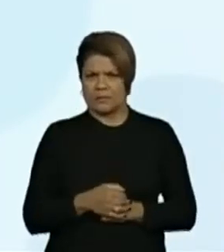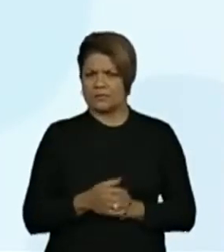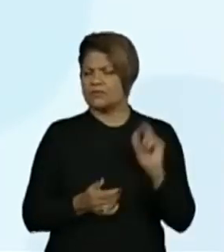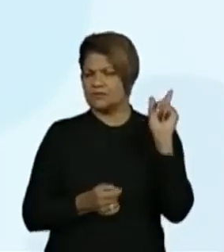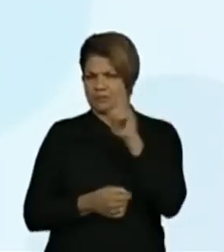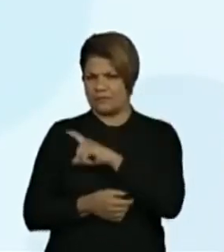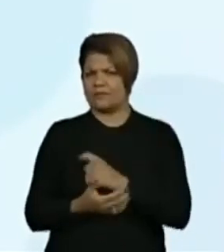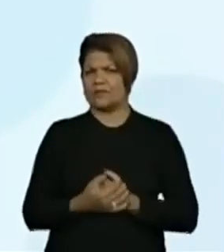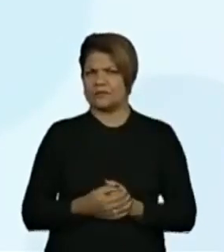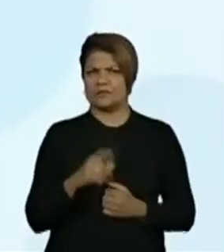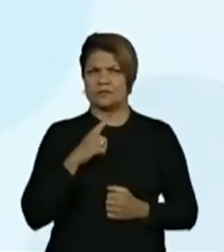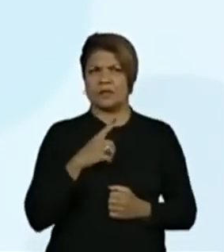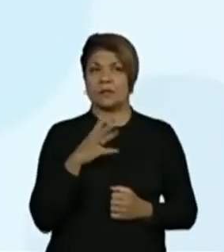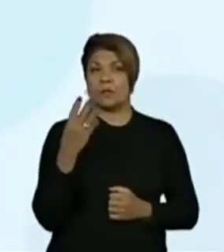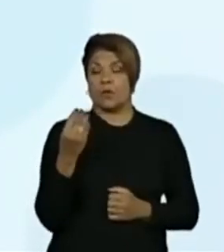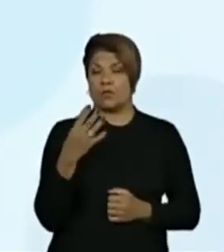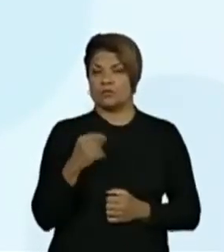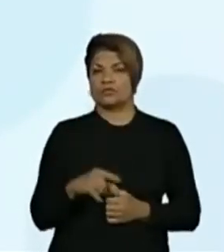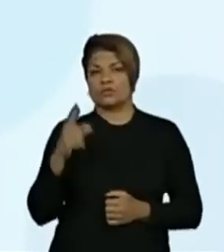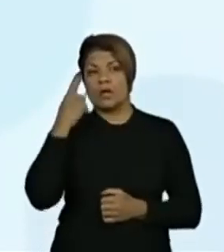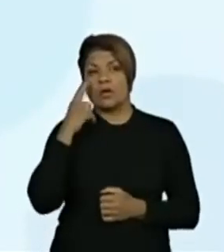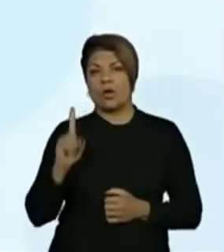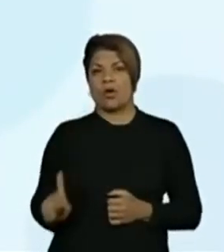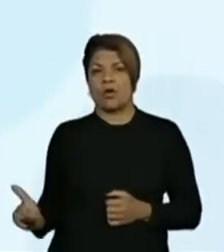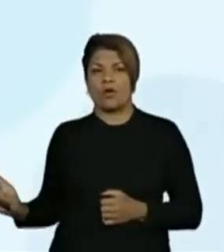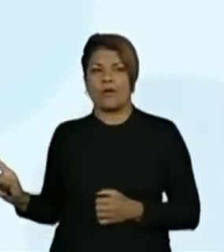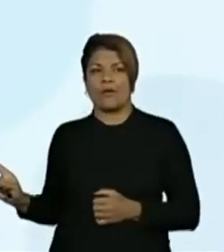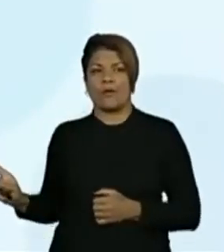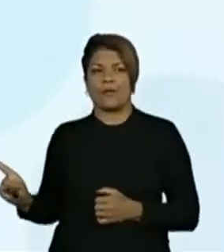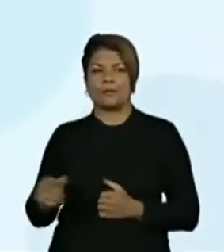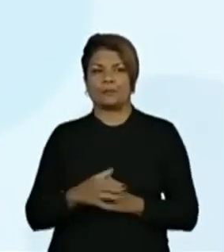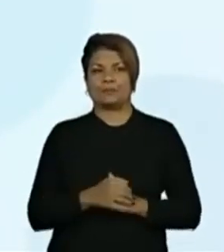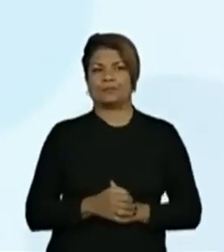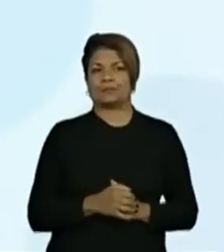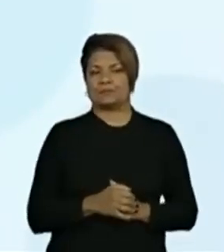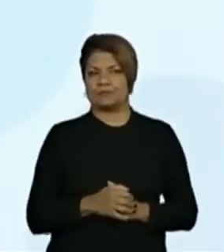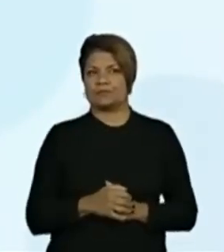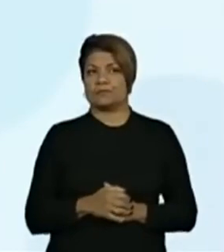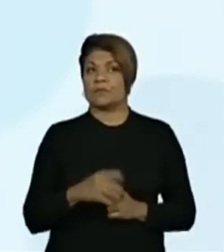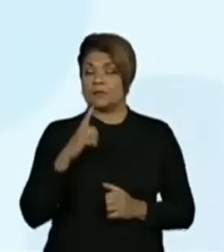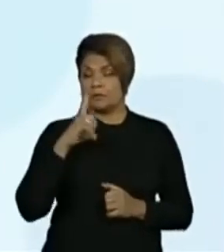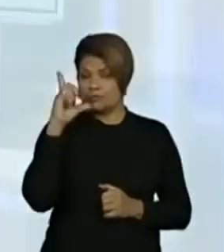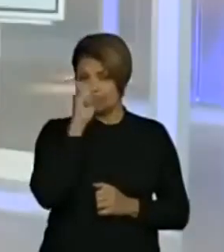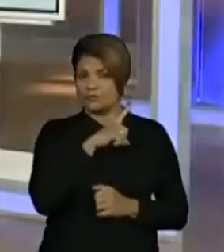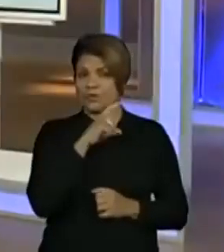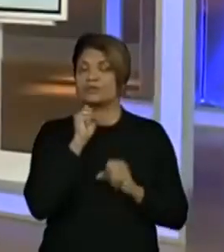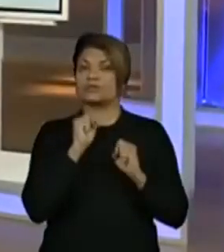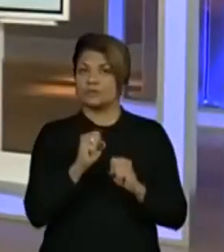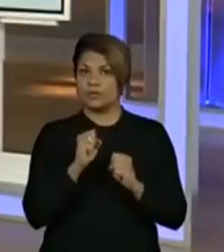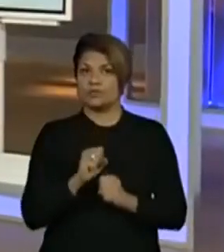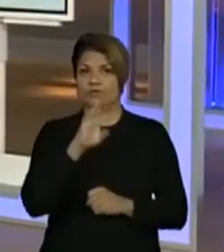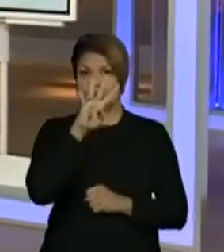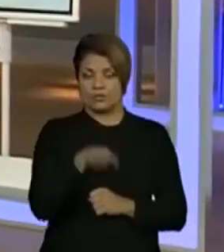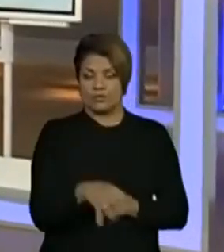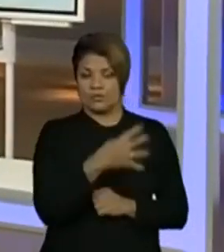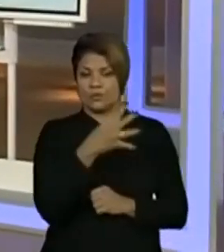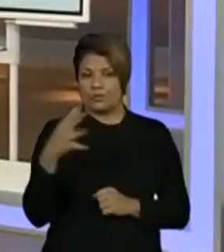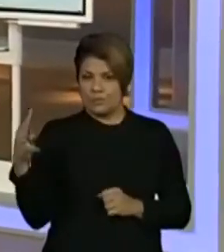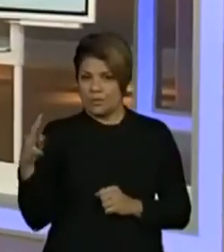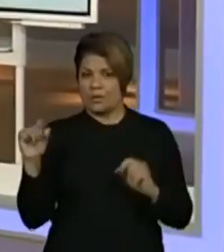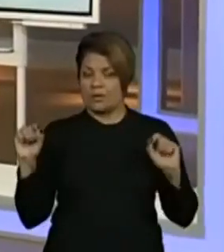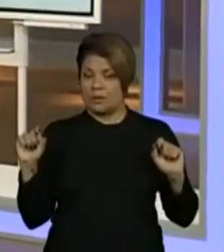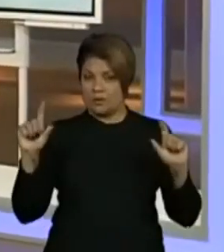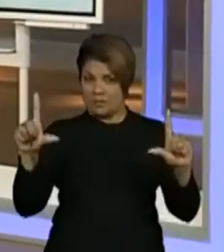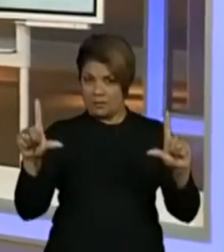Eu acho que tem muitos algarismos. Se você não sabe, se você tem dificuldade, você pode se apoiar no quadro de